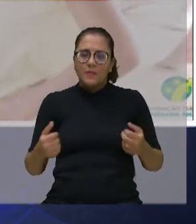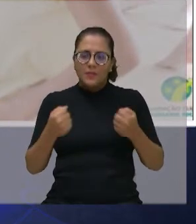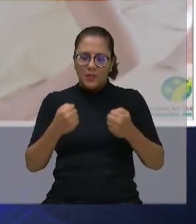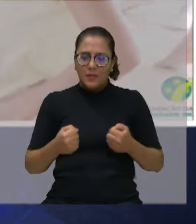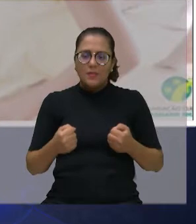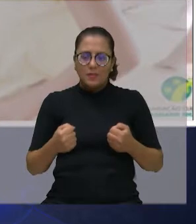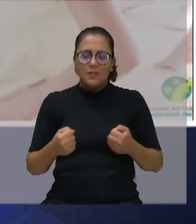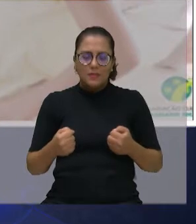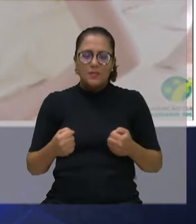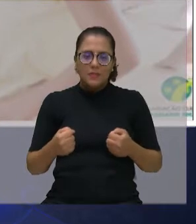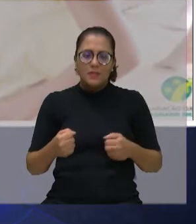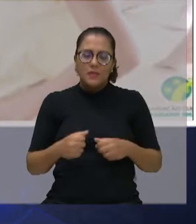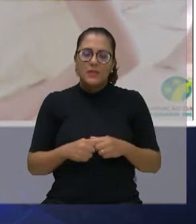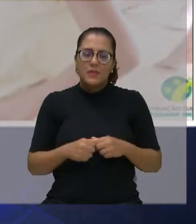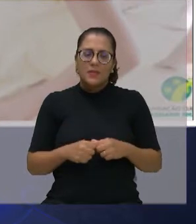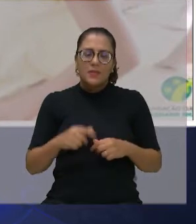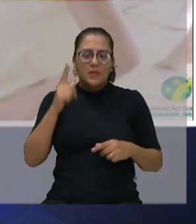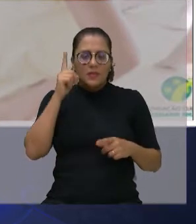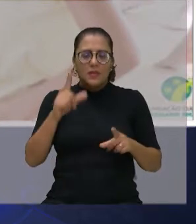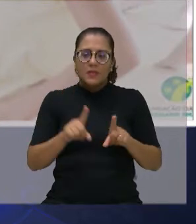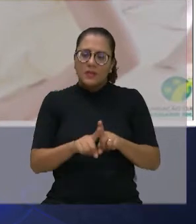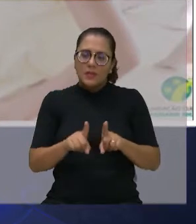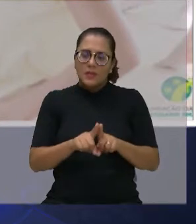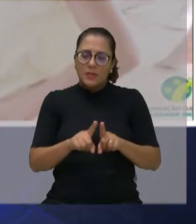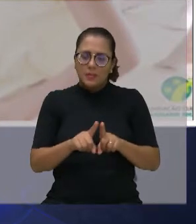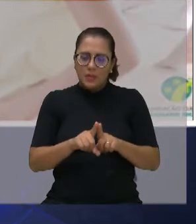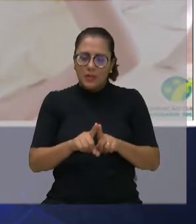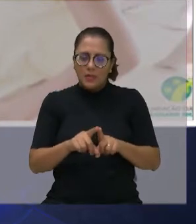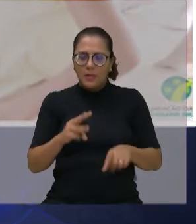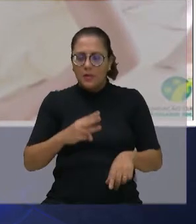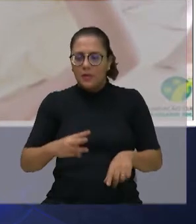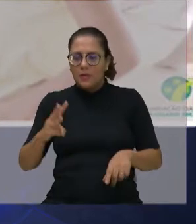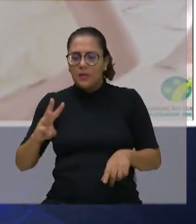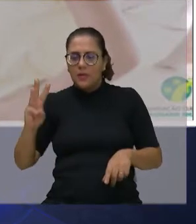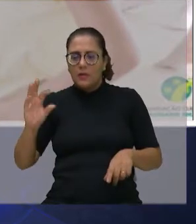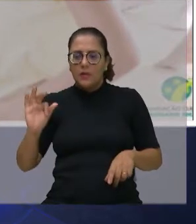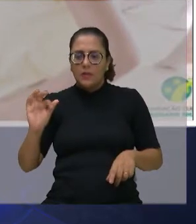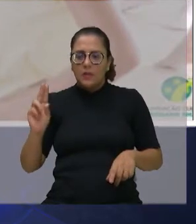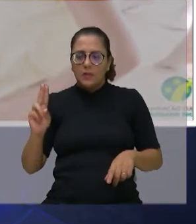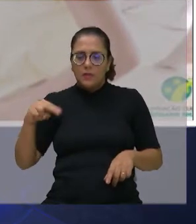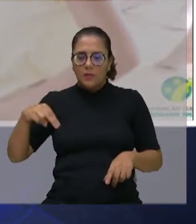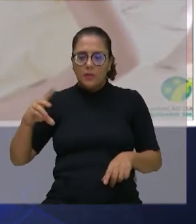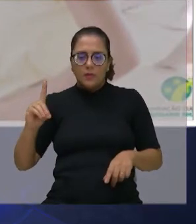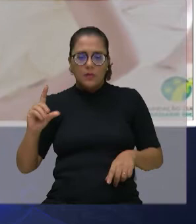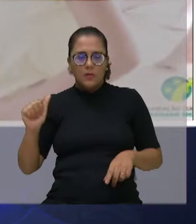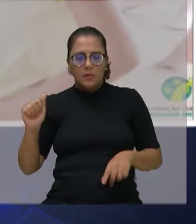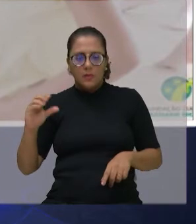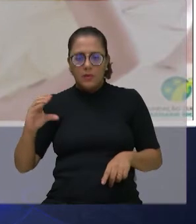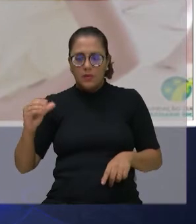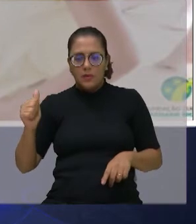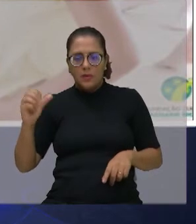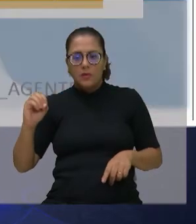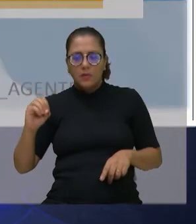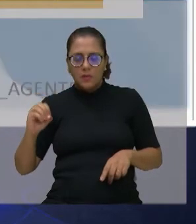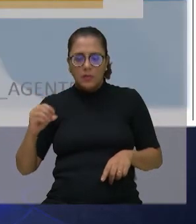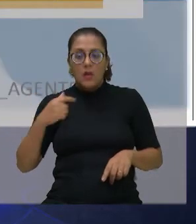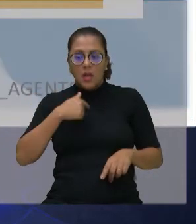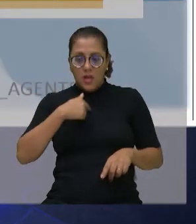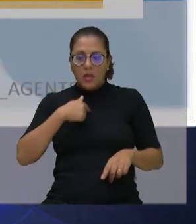consultado pelo site da Fundação Cultural. E se alguém tiver com alguma dificuldade, meu gabinete está à disposição.